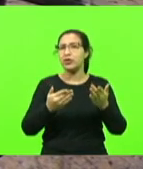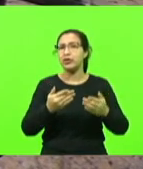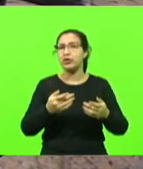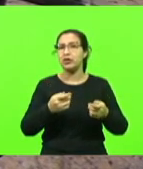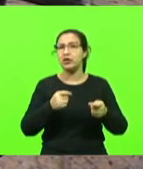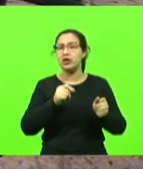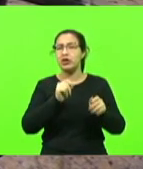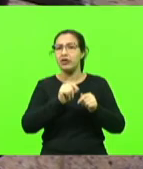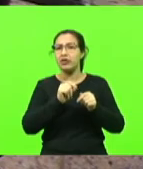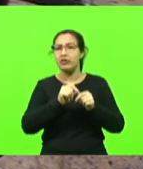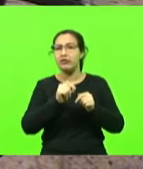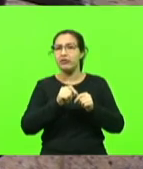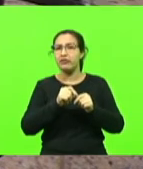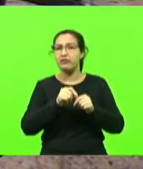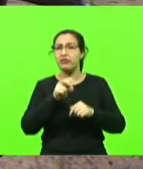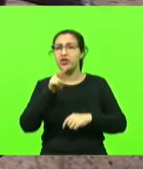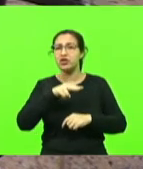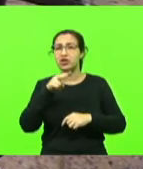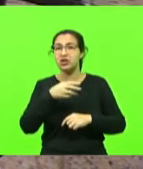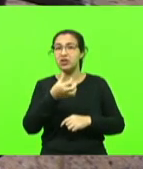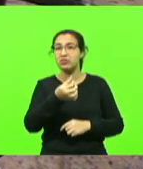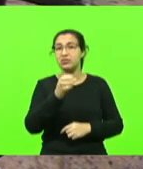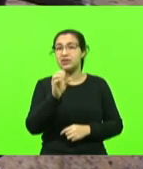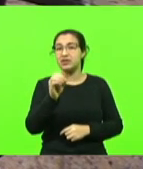ele leu 600 artigos científicos